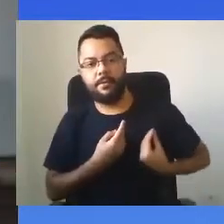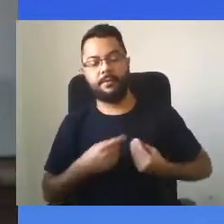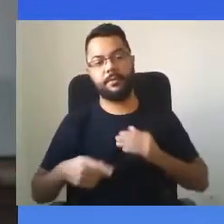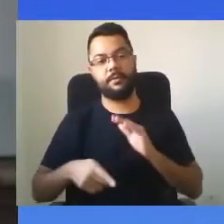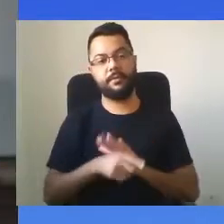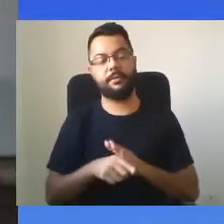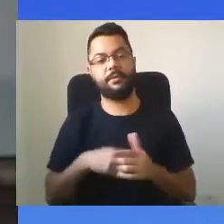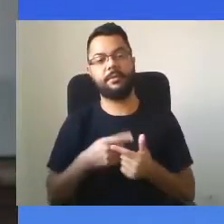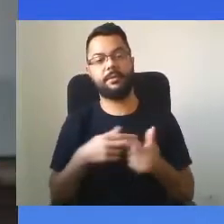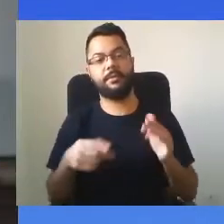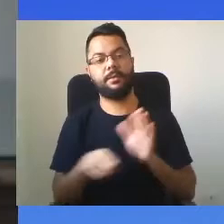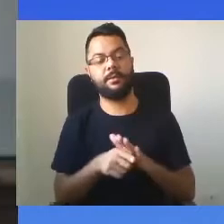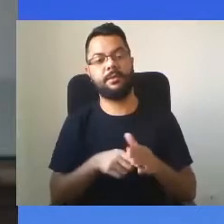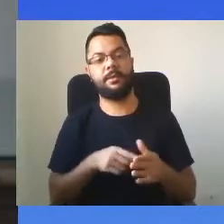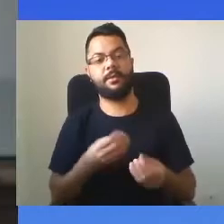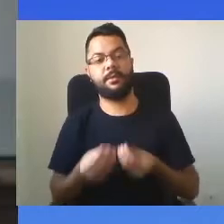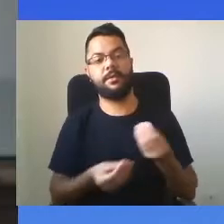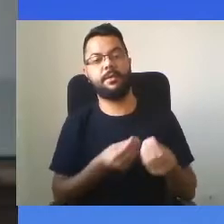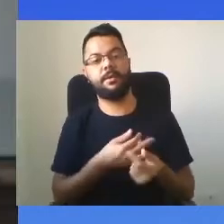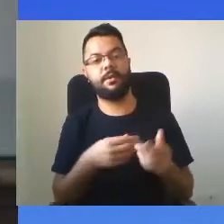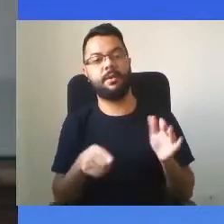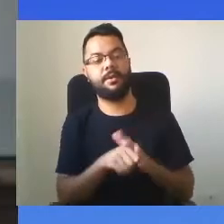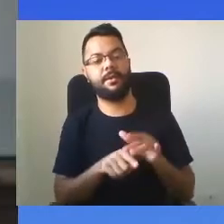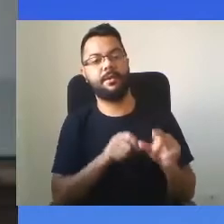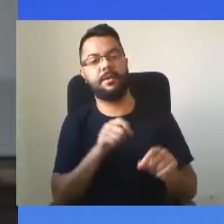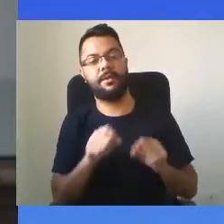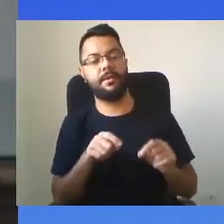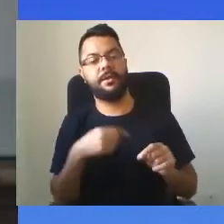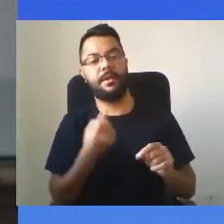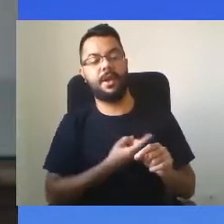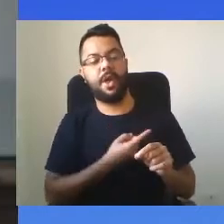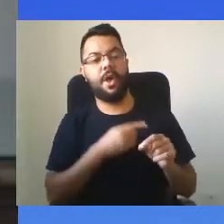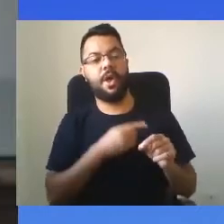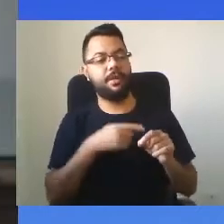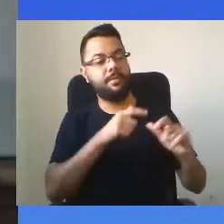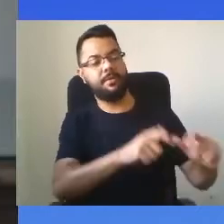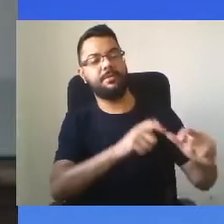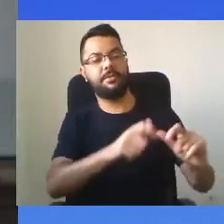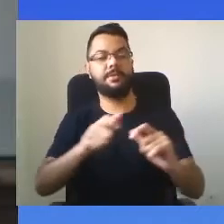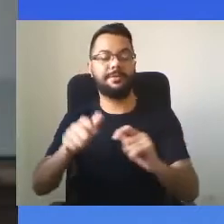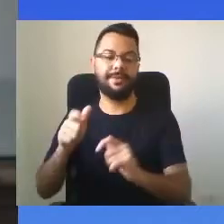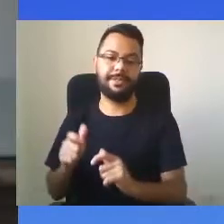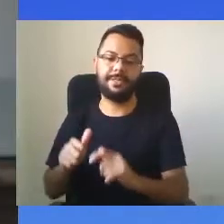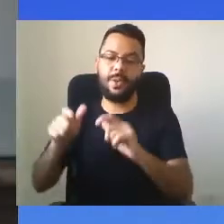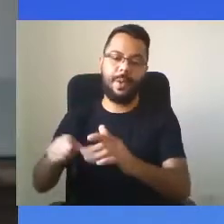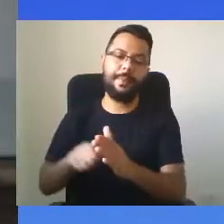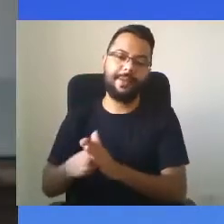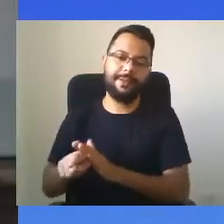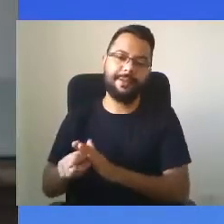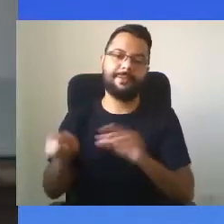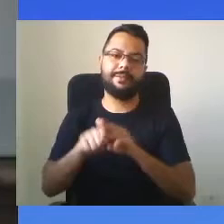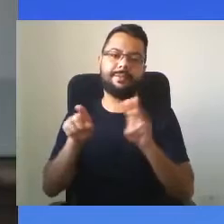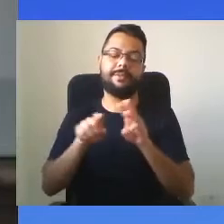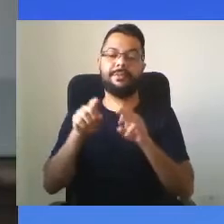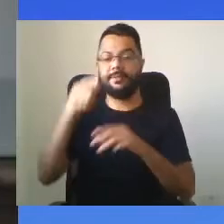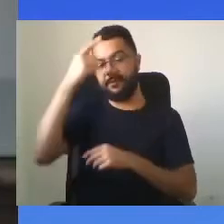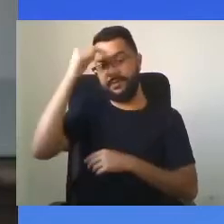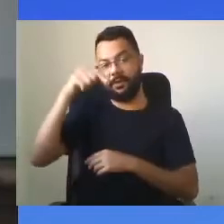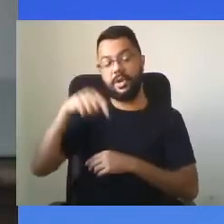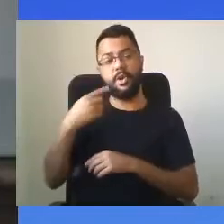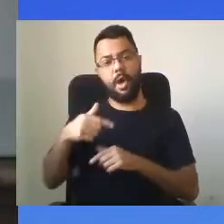idosos e de crianças, nas instituições de pesquisa e nas universidades. Estamos na linha de frente,